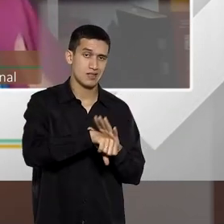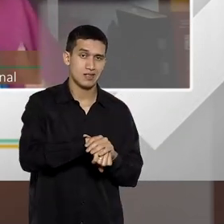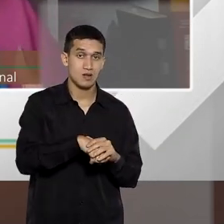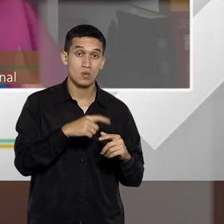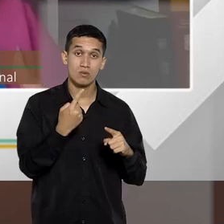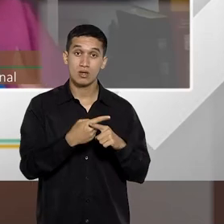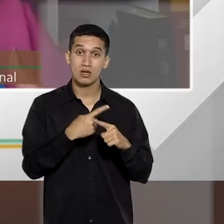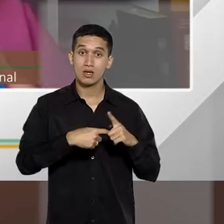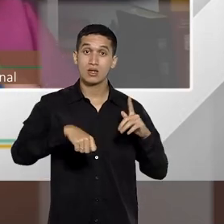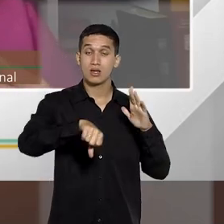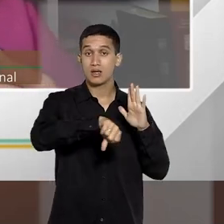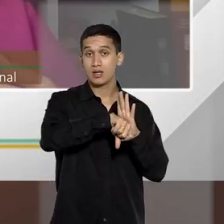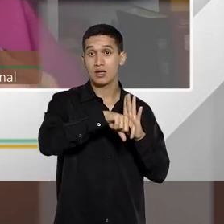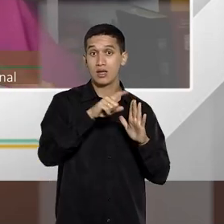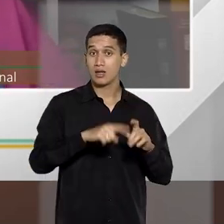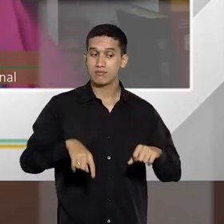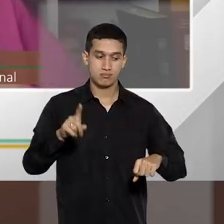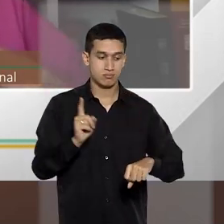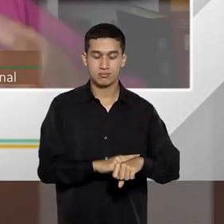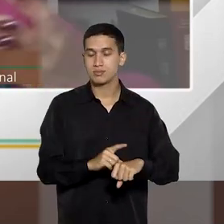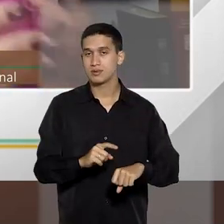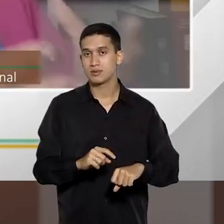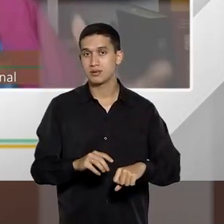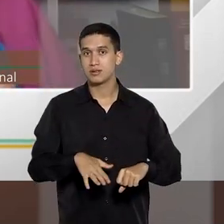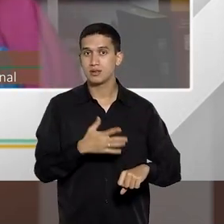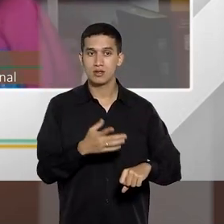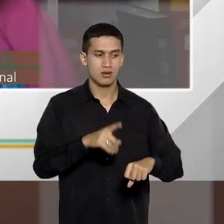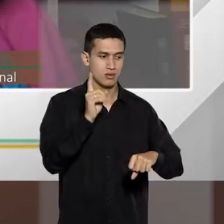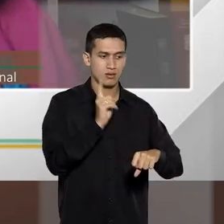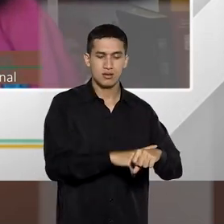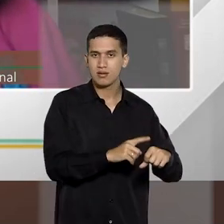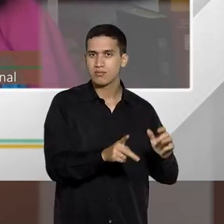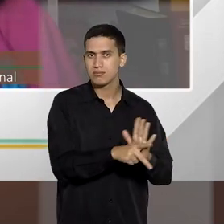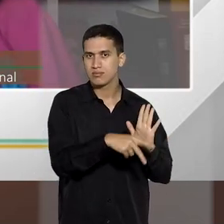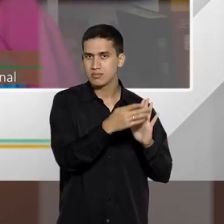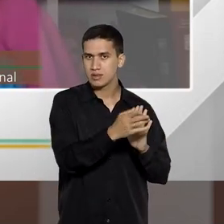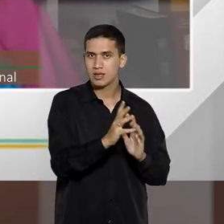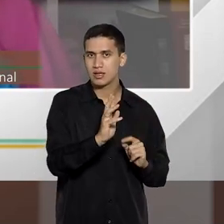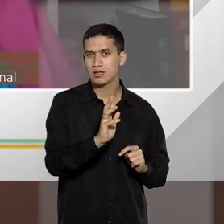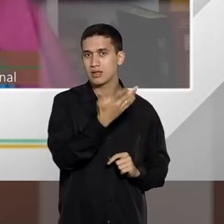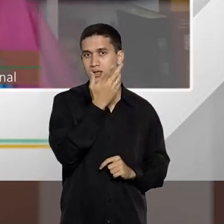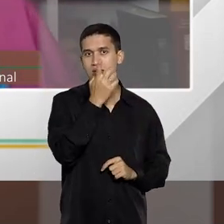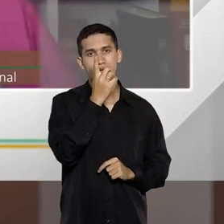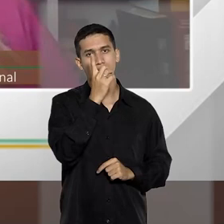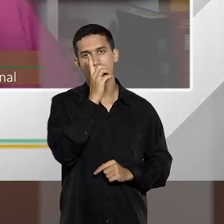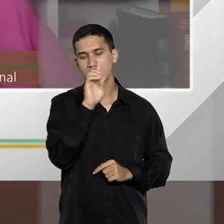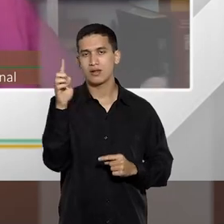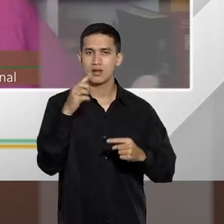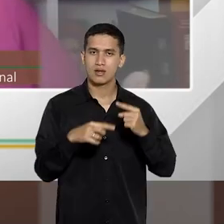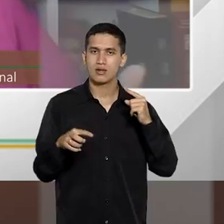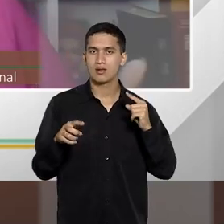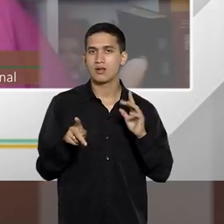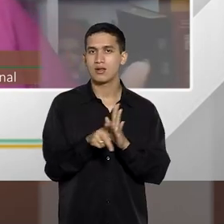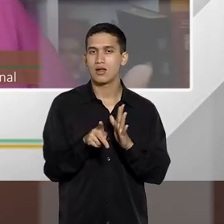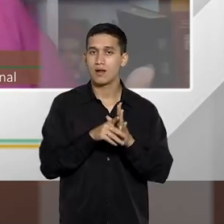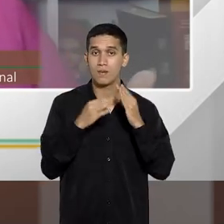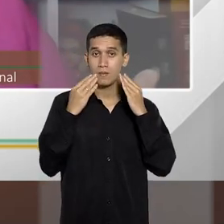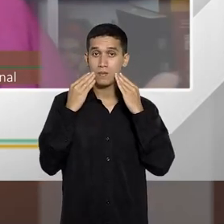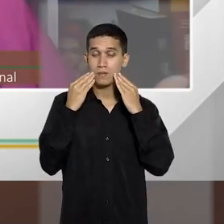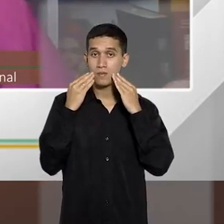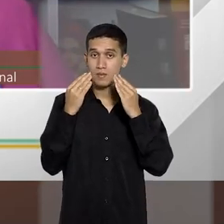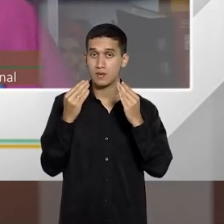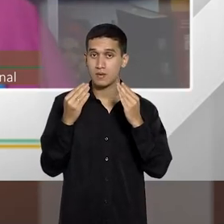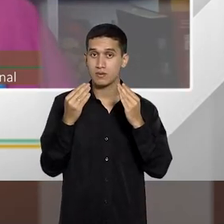instantâneo, então, aquele instante do flagrante, ele não é compatível com a prova